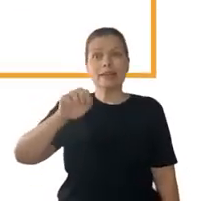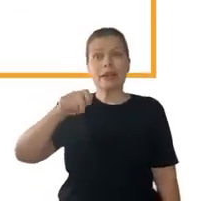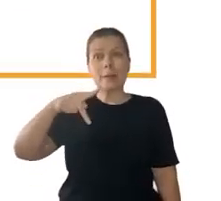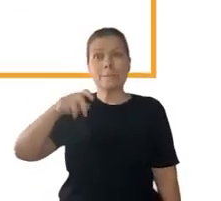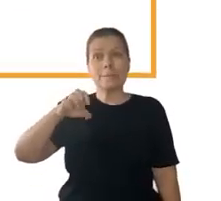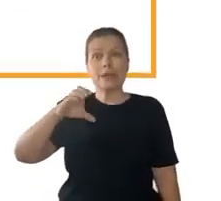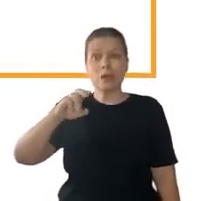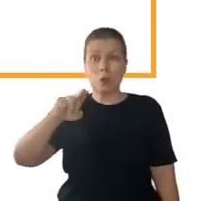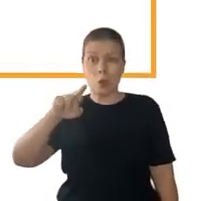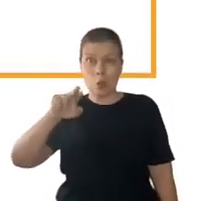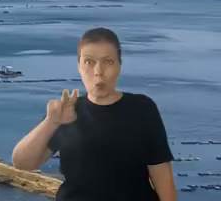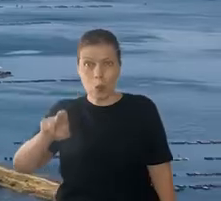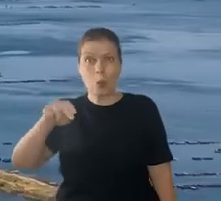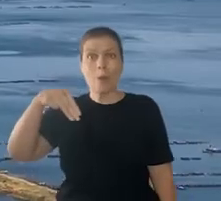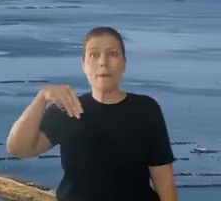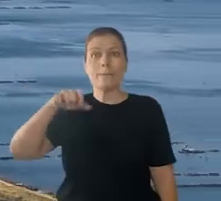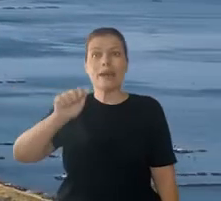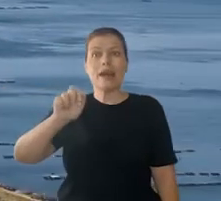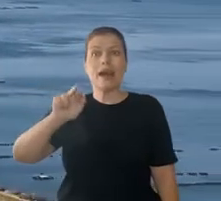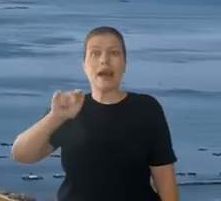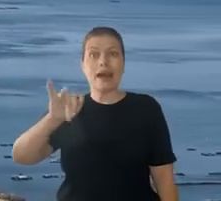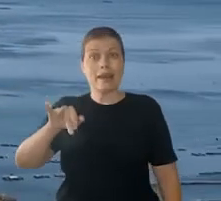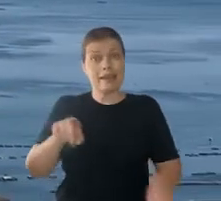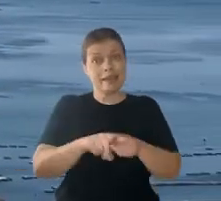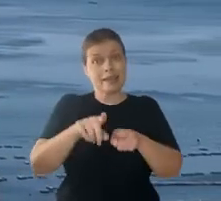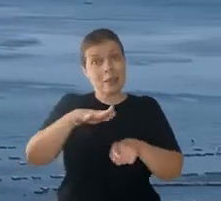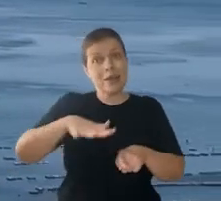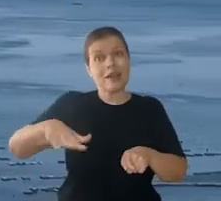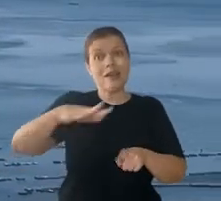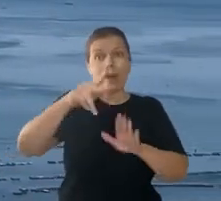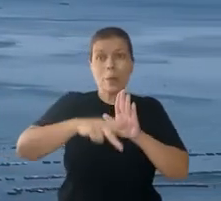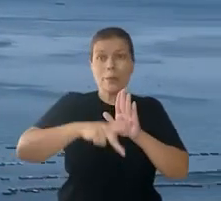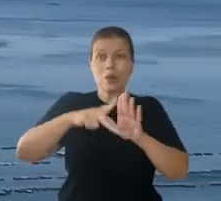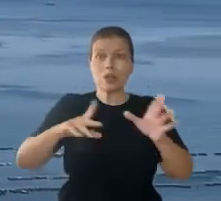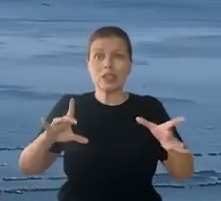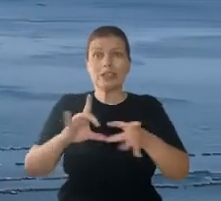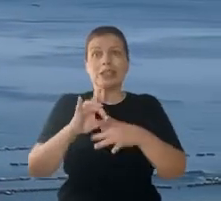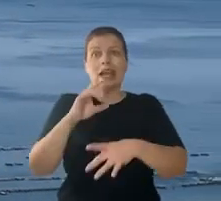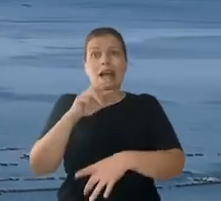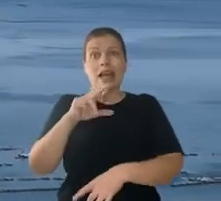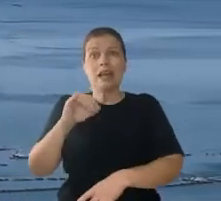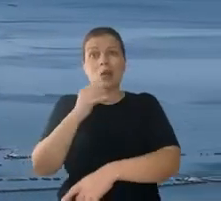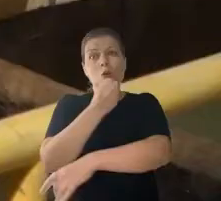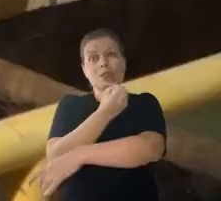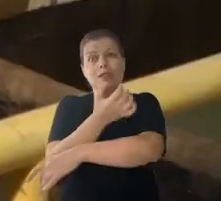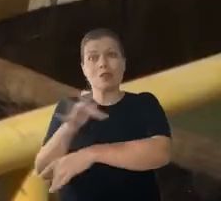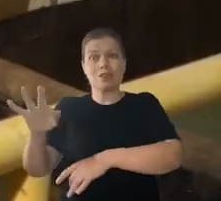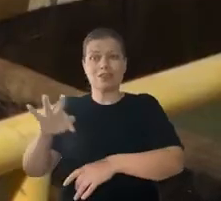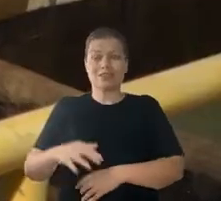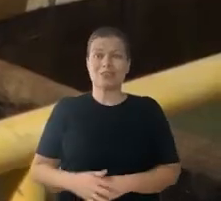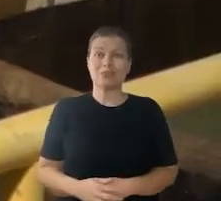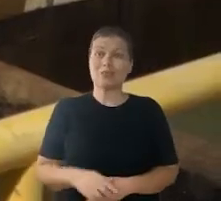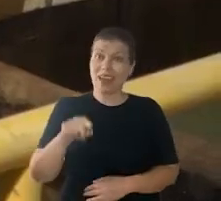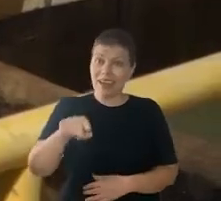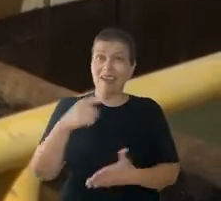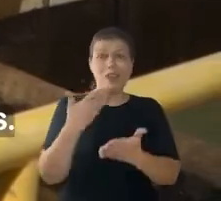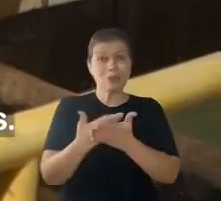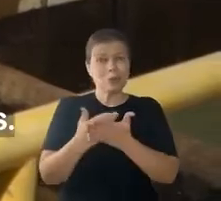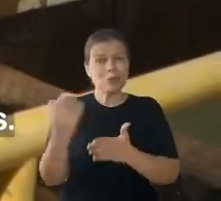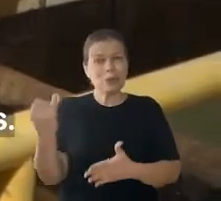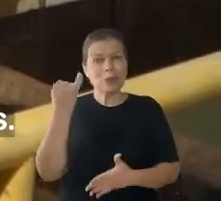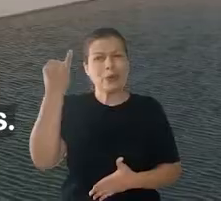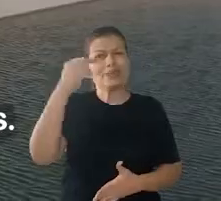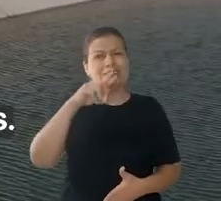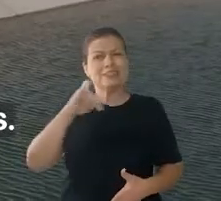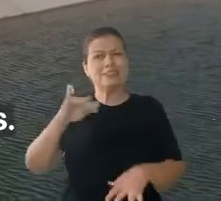e Mearim. E na área de influência do projeto de integração do Rio São Francisco, é um estudo estratégico